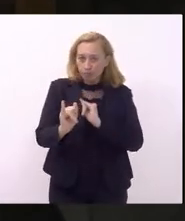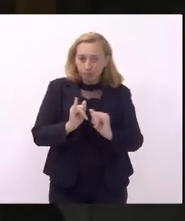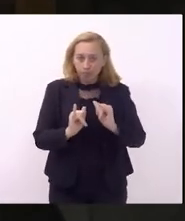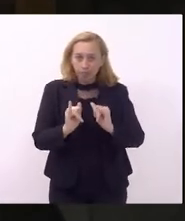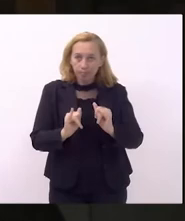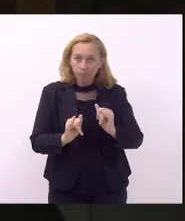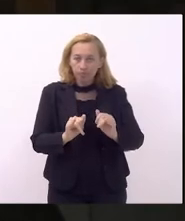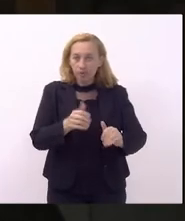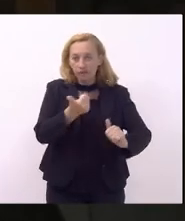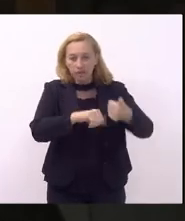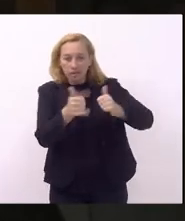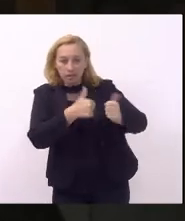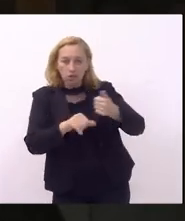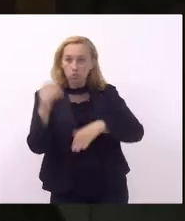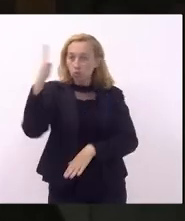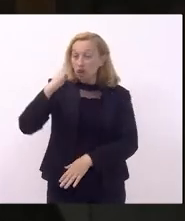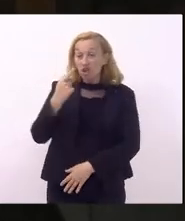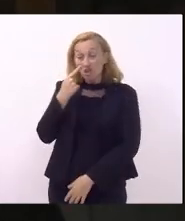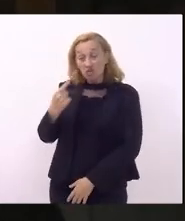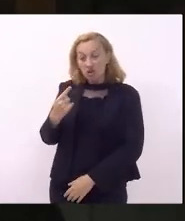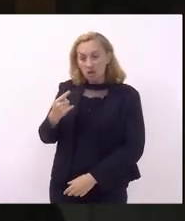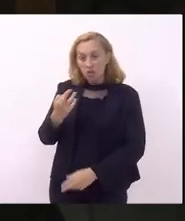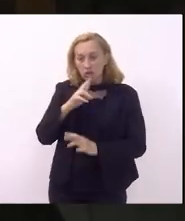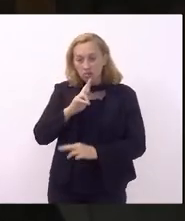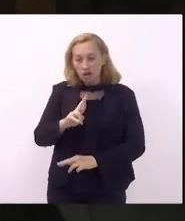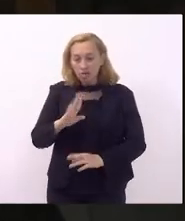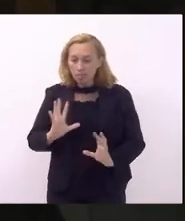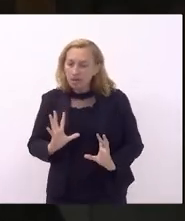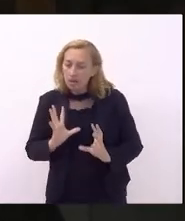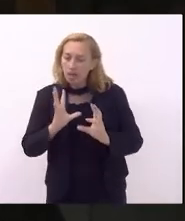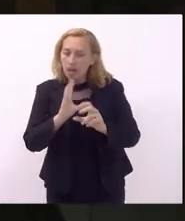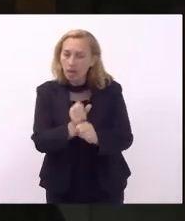a gente vê que os resultados estão muito mais vinculados